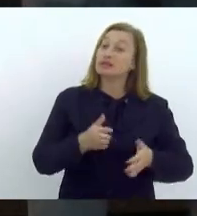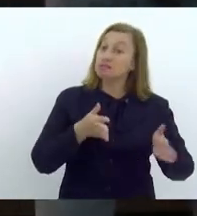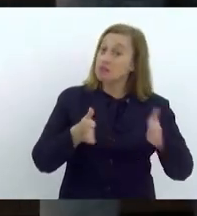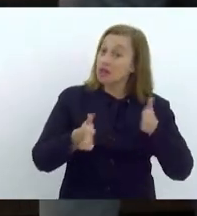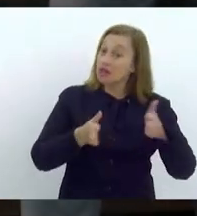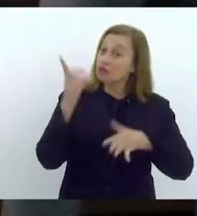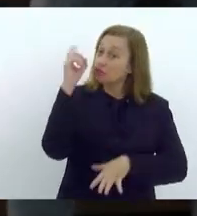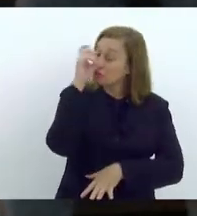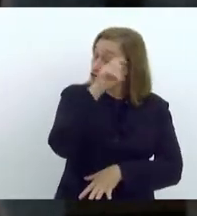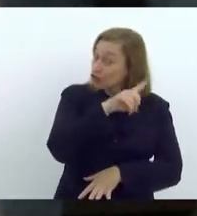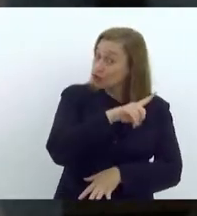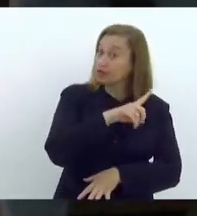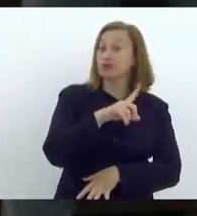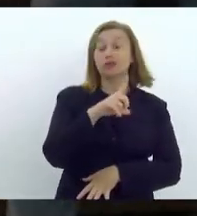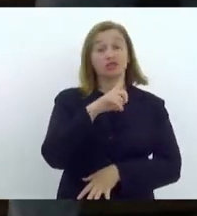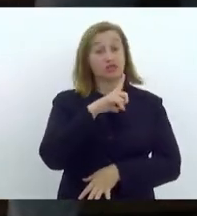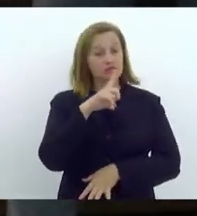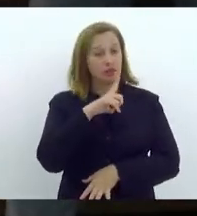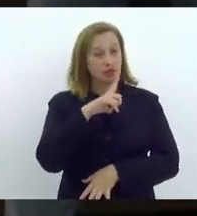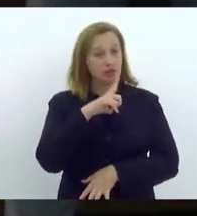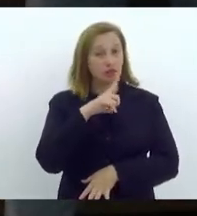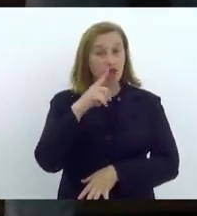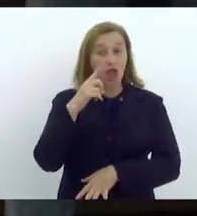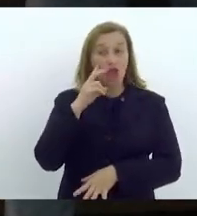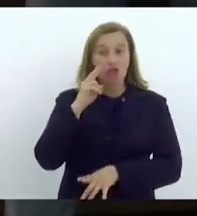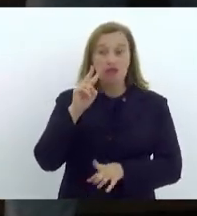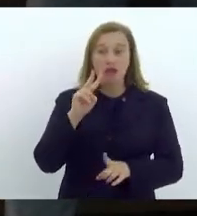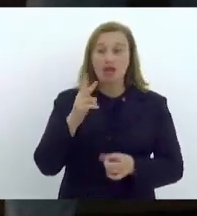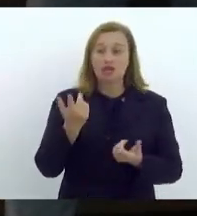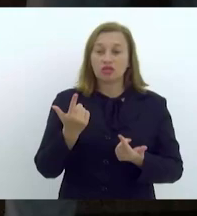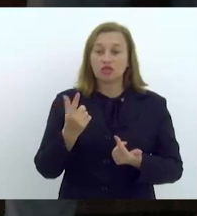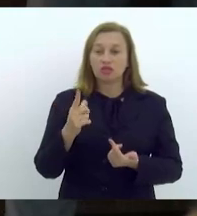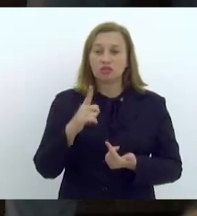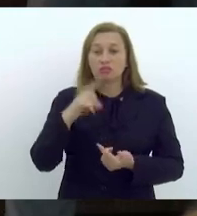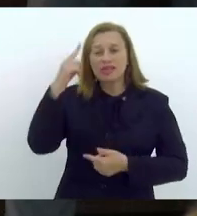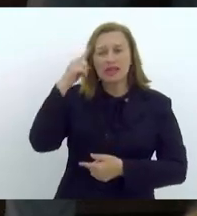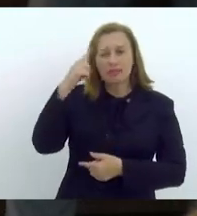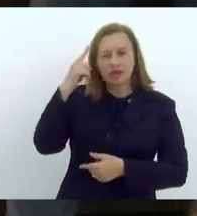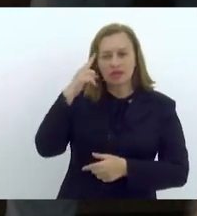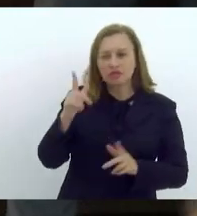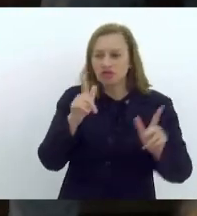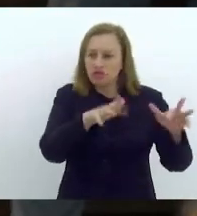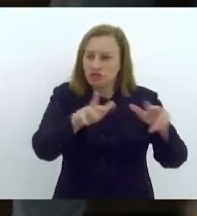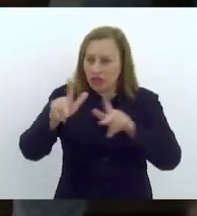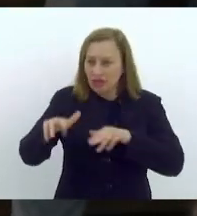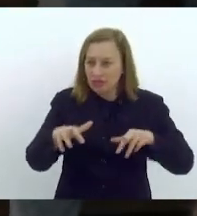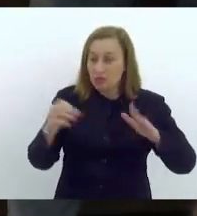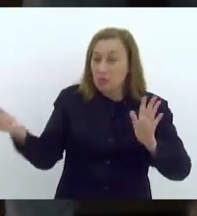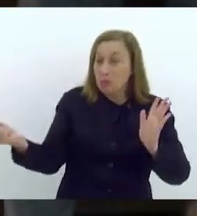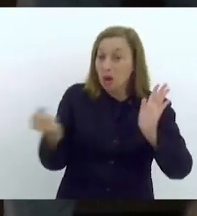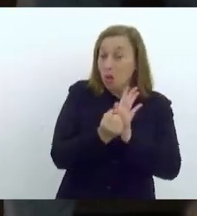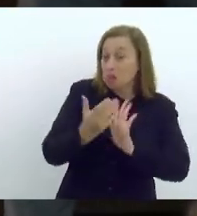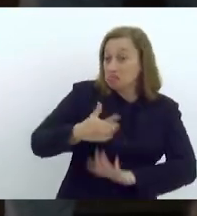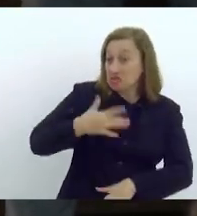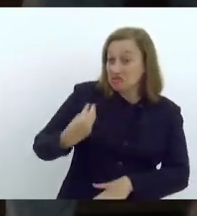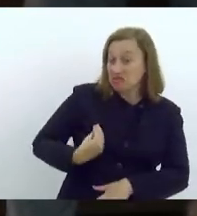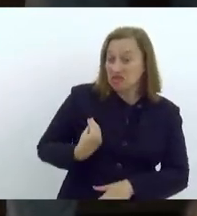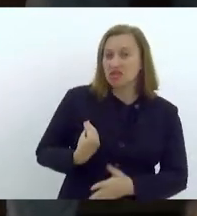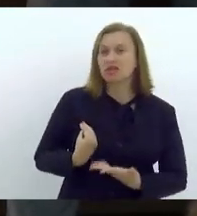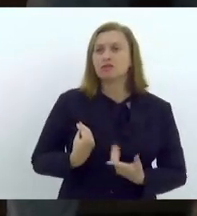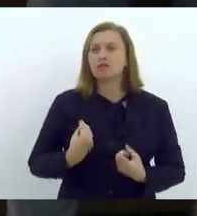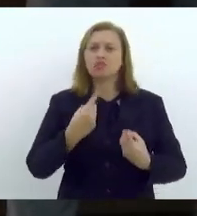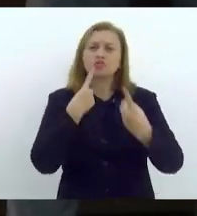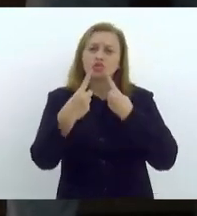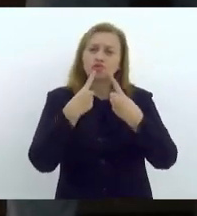que nós tínhamos pontos de vistas contrários, me marcou o debate